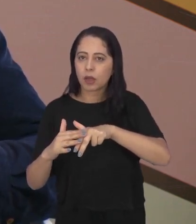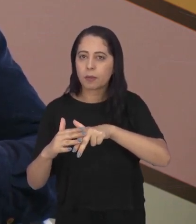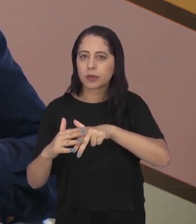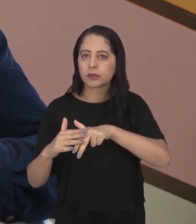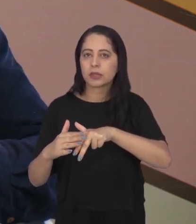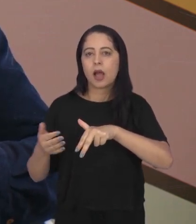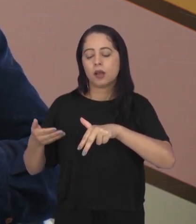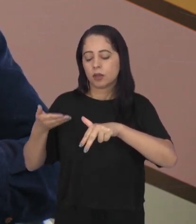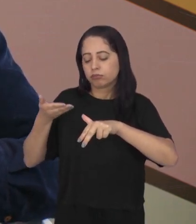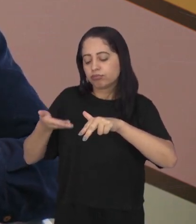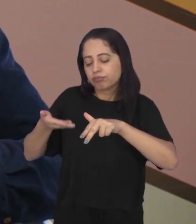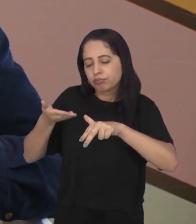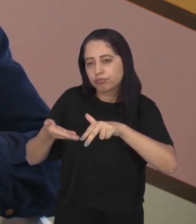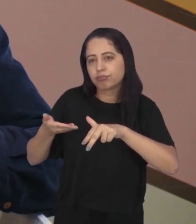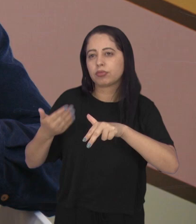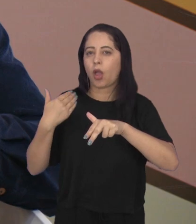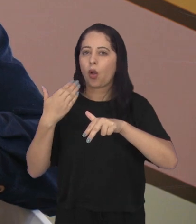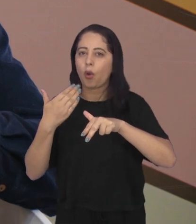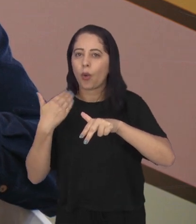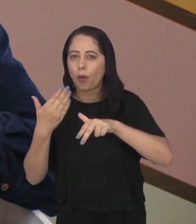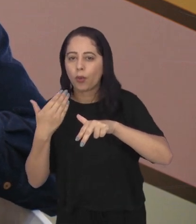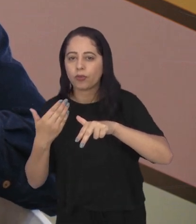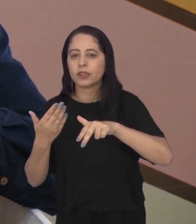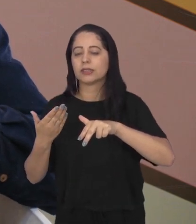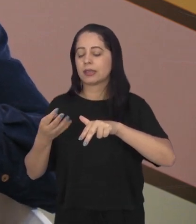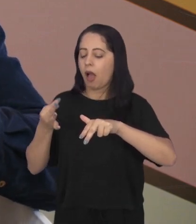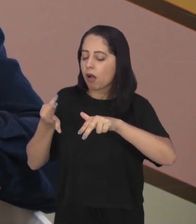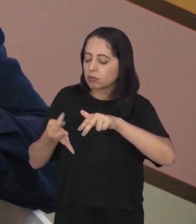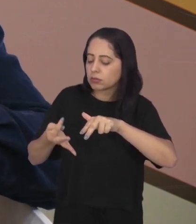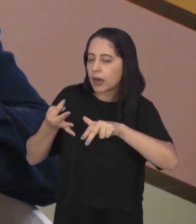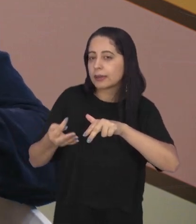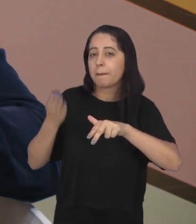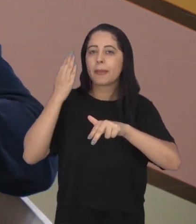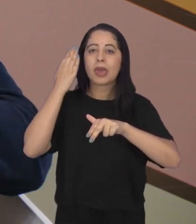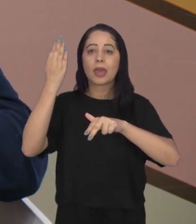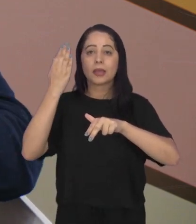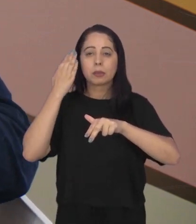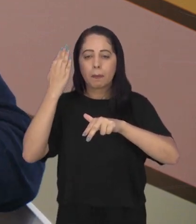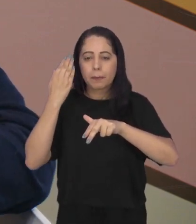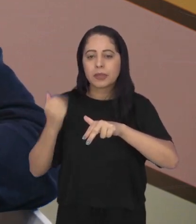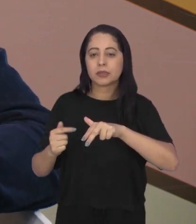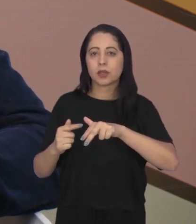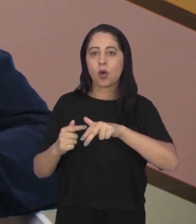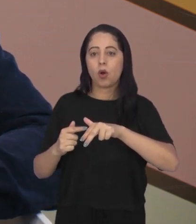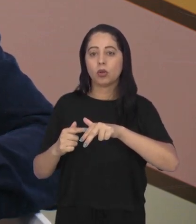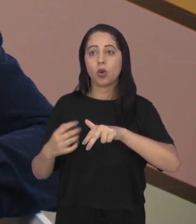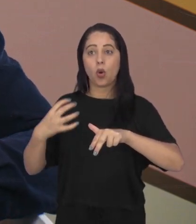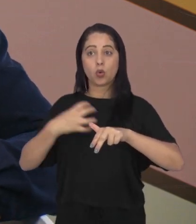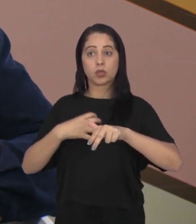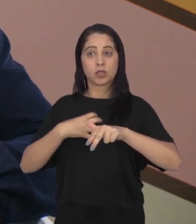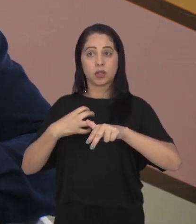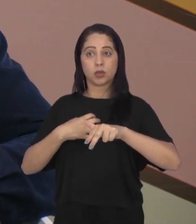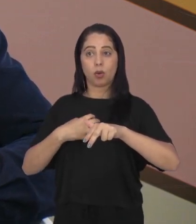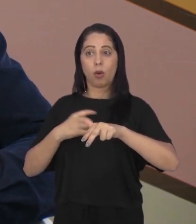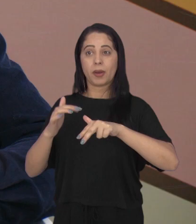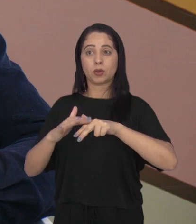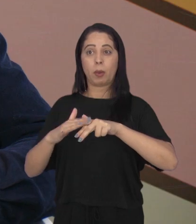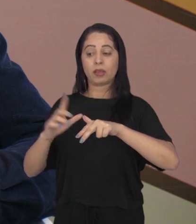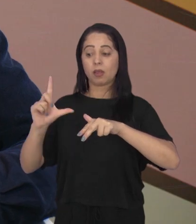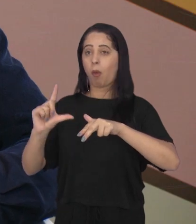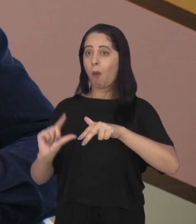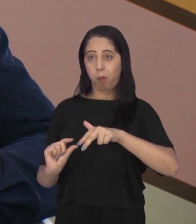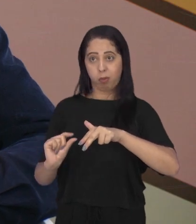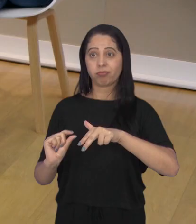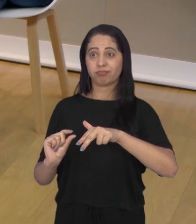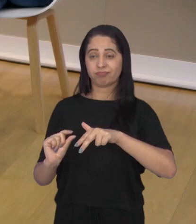aspectos emocionais que está sentindo e trabalhando nesse sentido psíquico do paciente, o sintoma ele reverte.